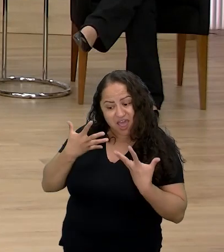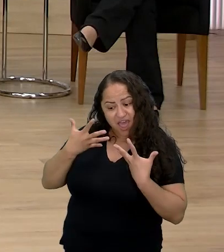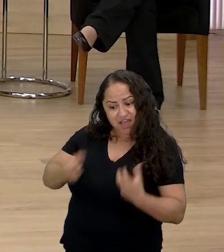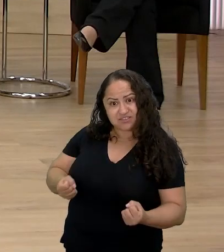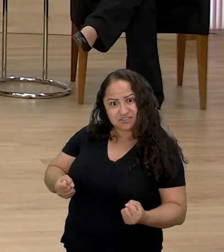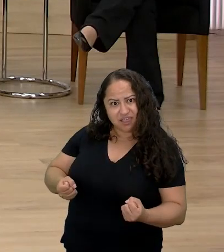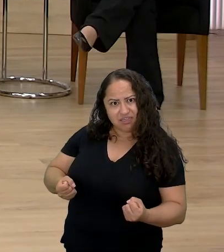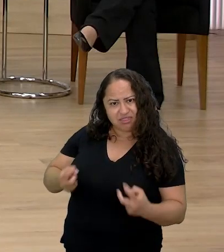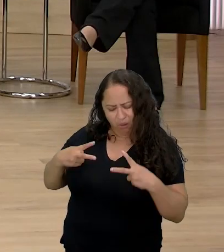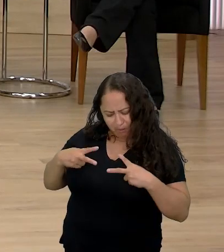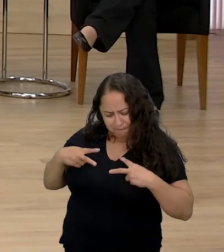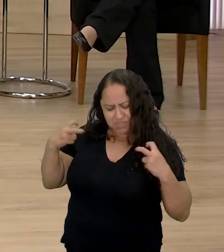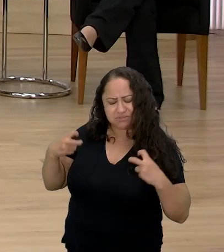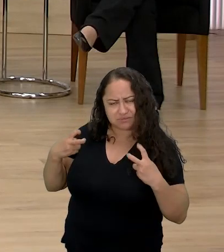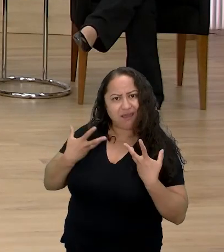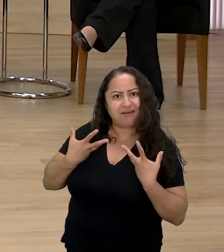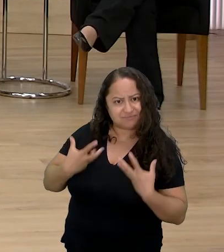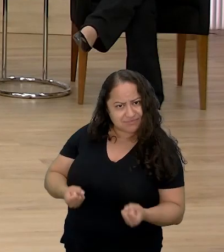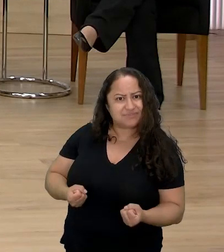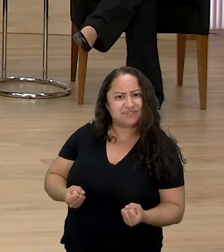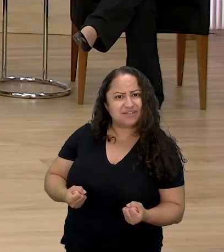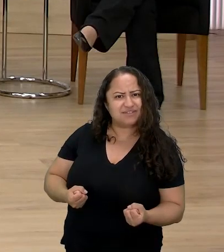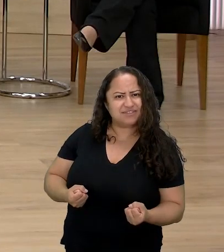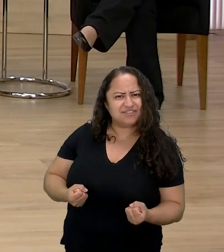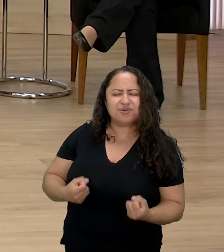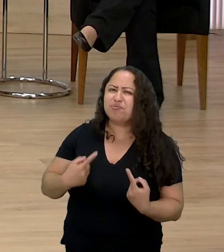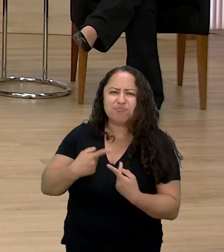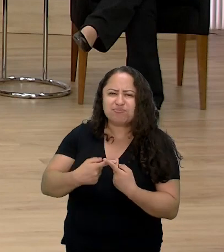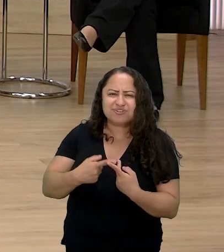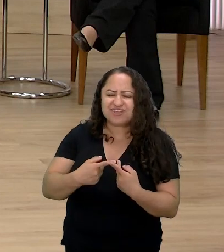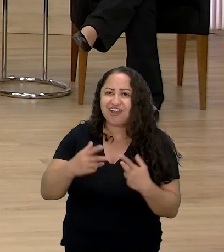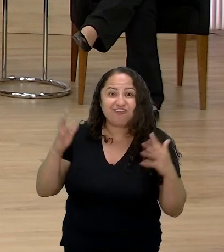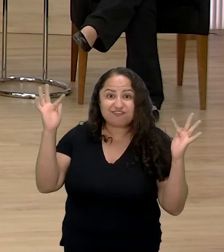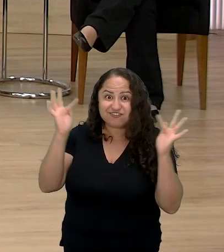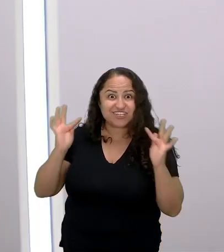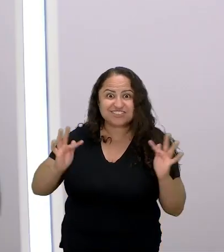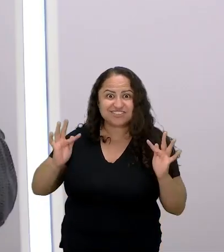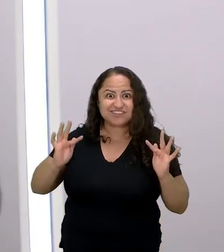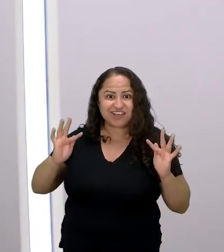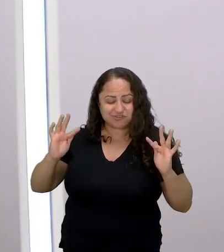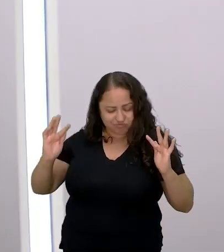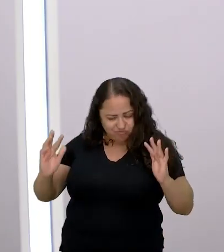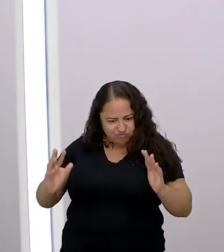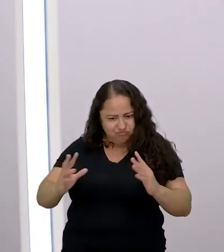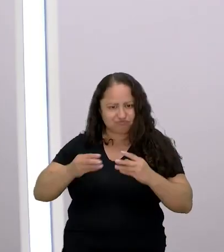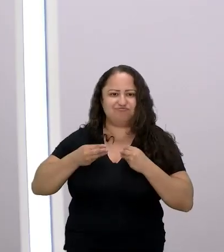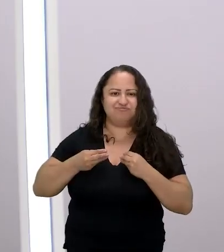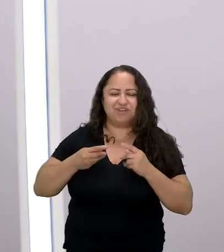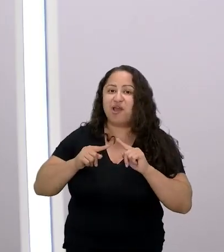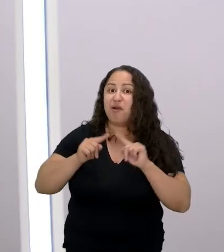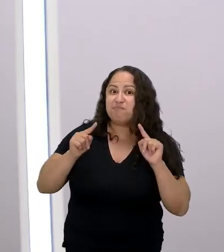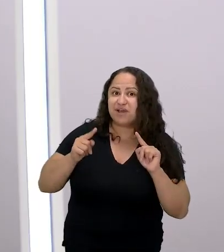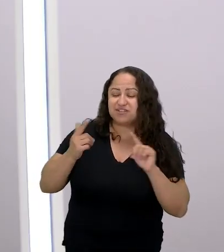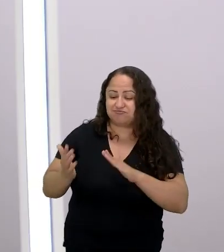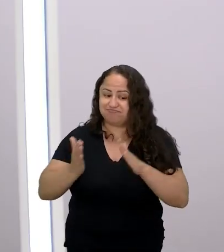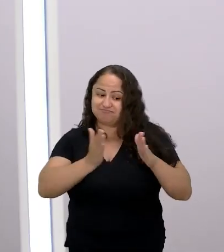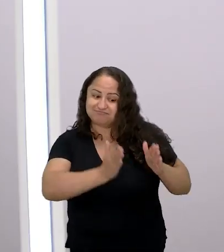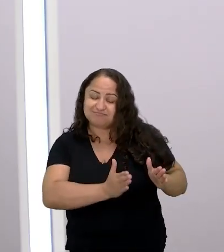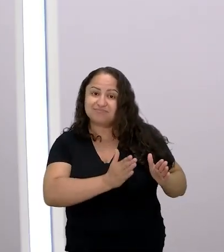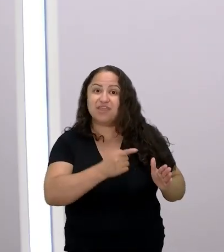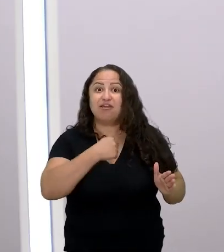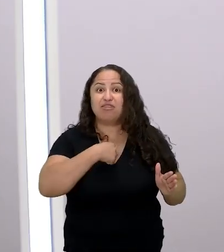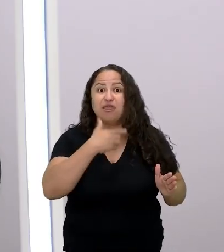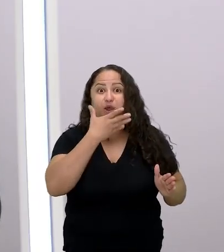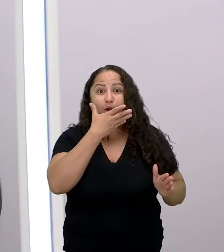têm essa aceitação dela, elas ficam, são mais felizes. Por outro lado, eu tenho o meu pai, que já tem 82 anos,